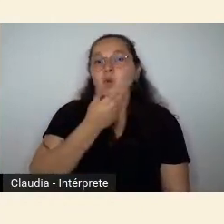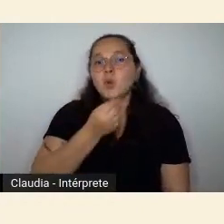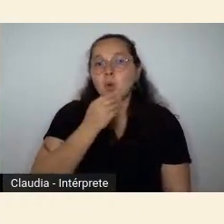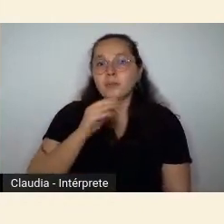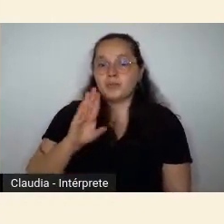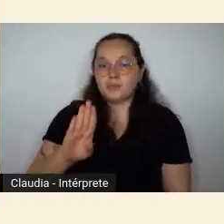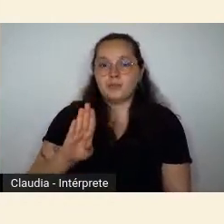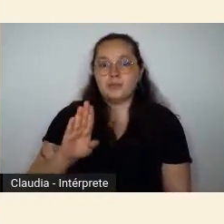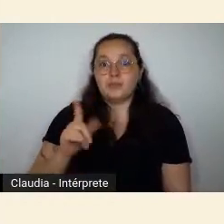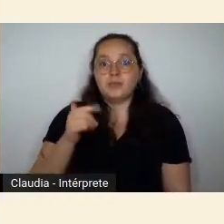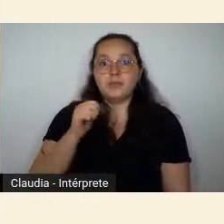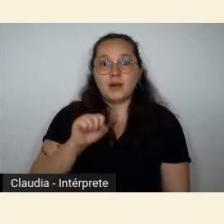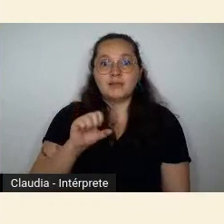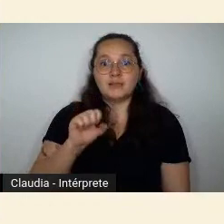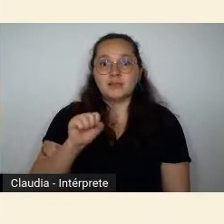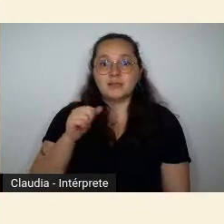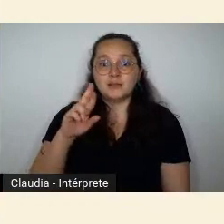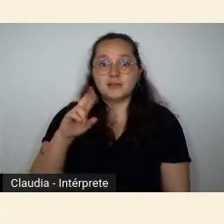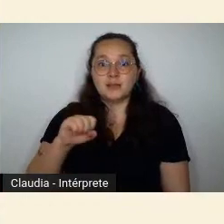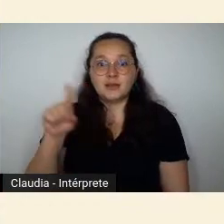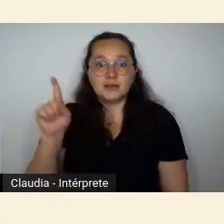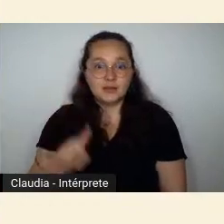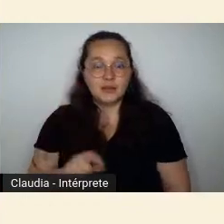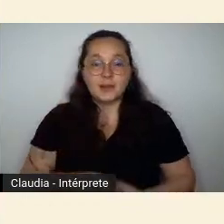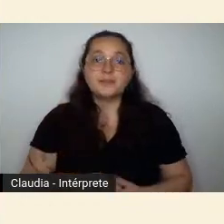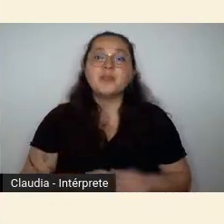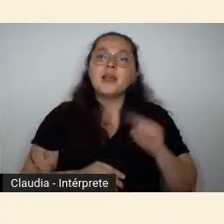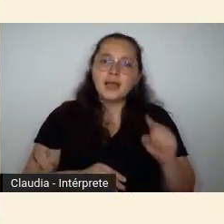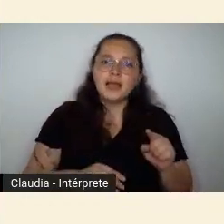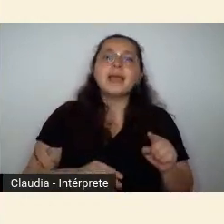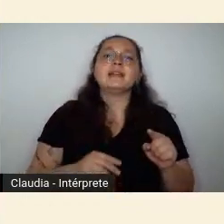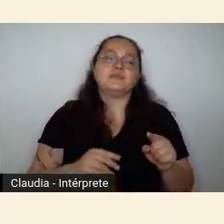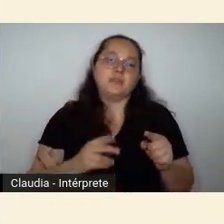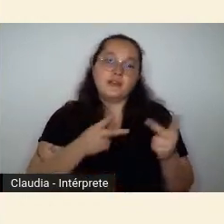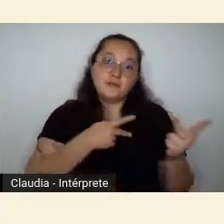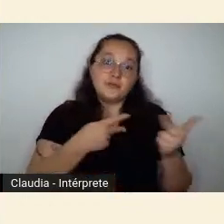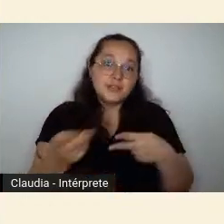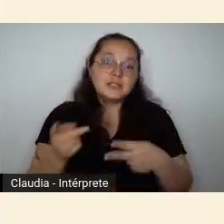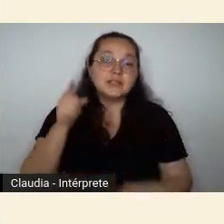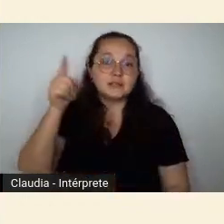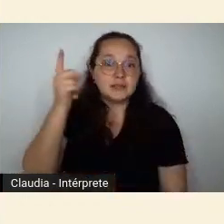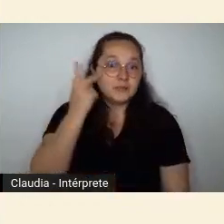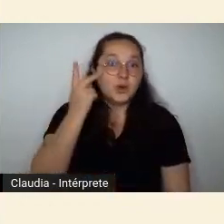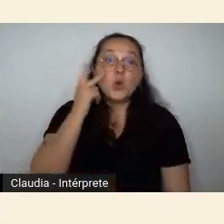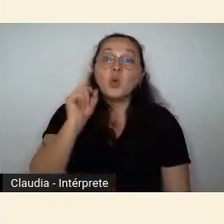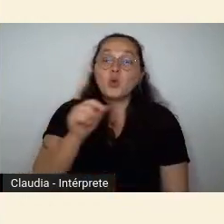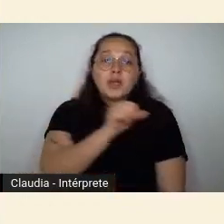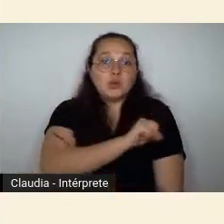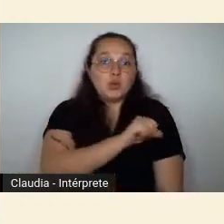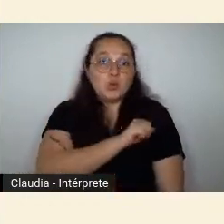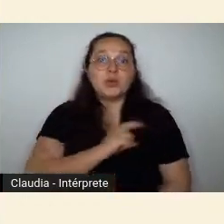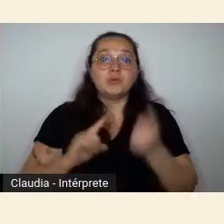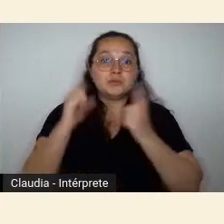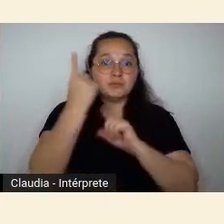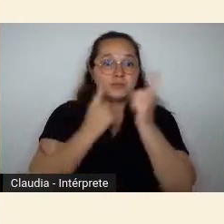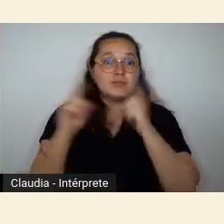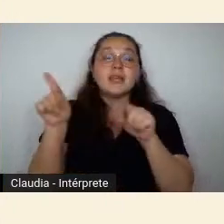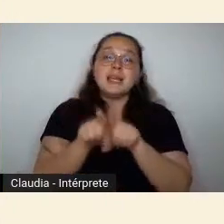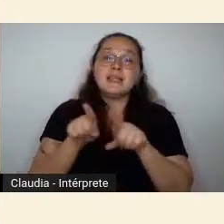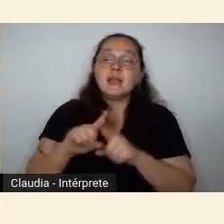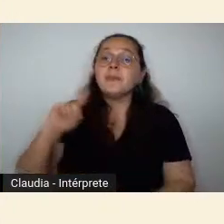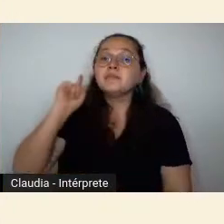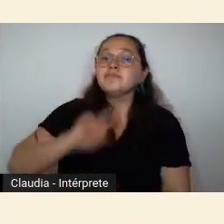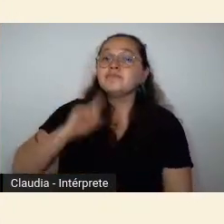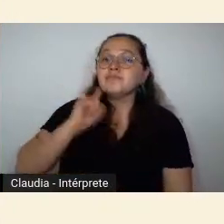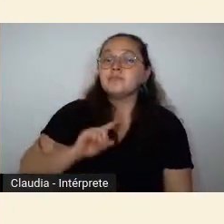quando eles visitam quando ele visita com os paulistas ligados à semana o carnaval carioca e as cidades barrocas de Minas e